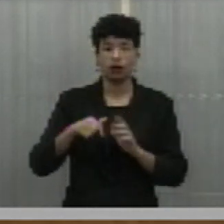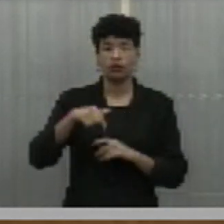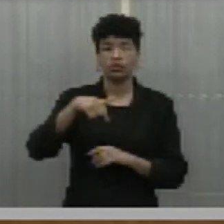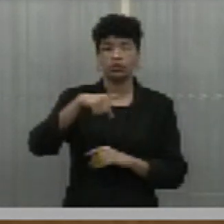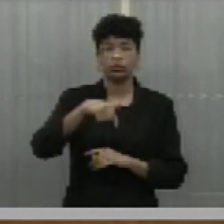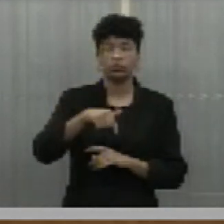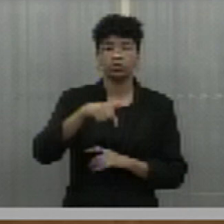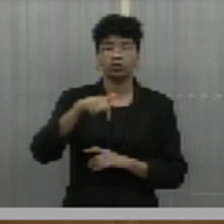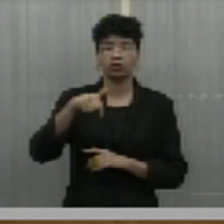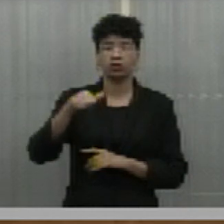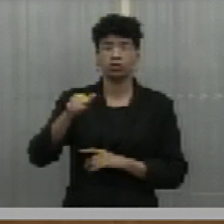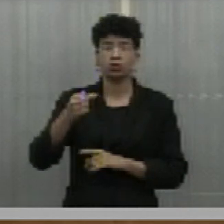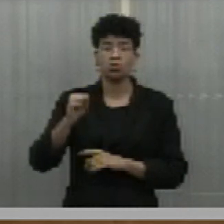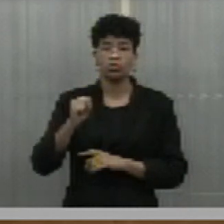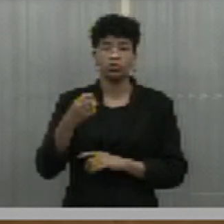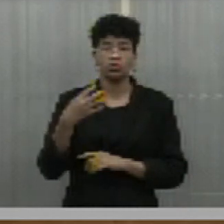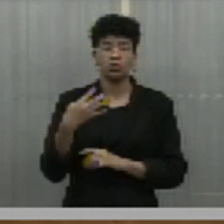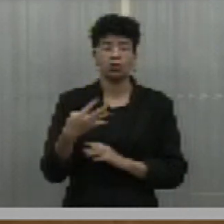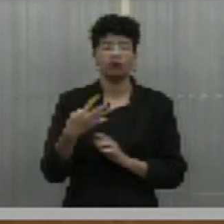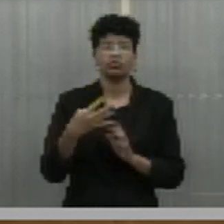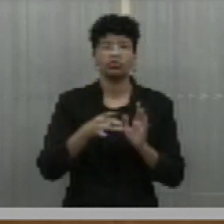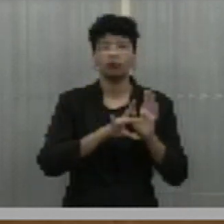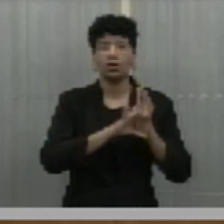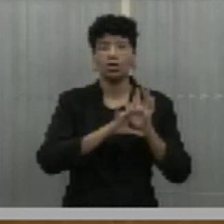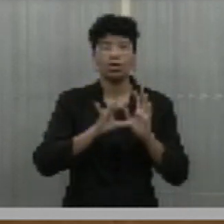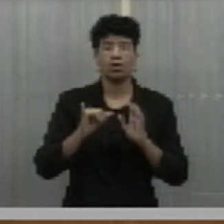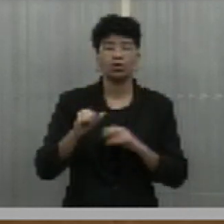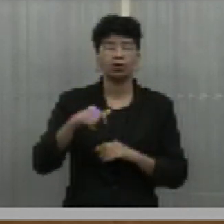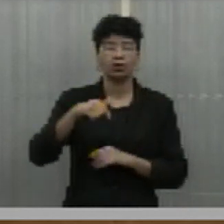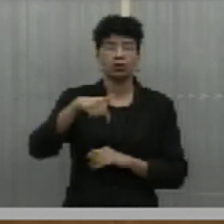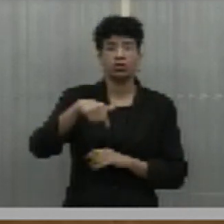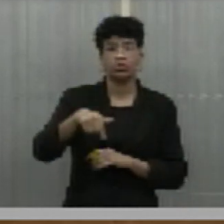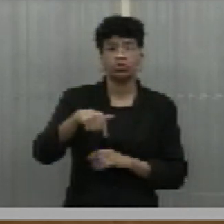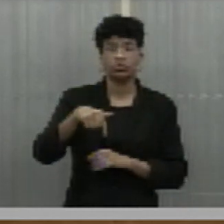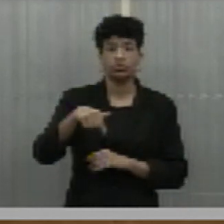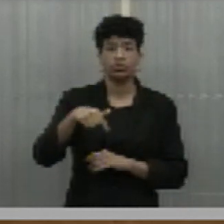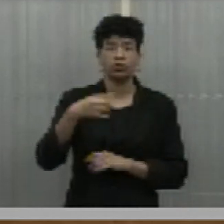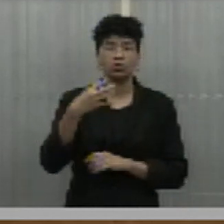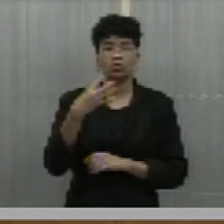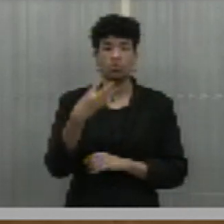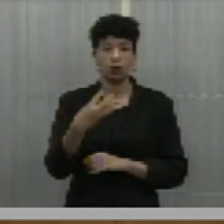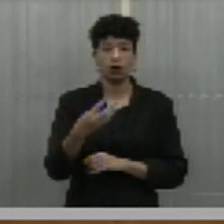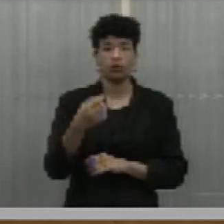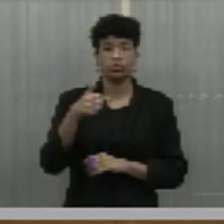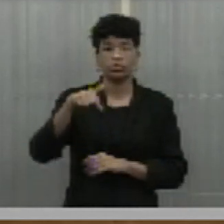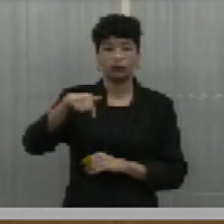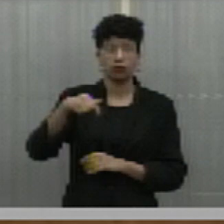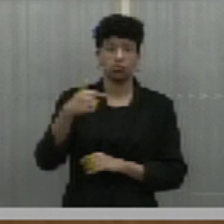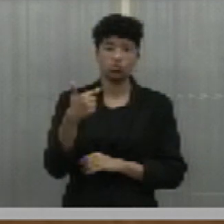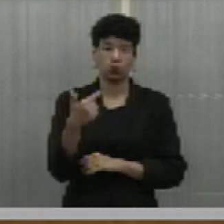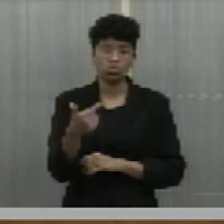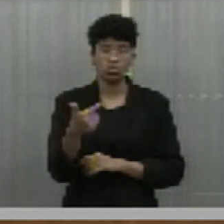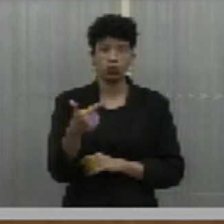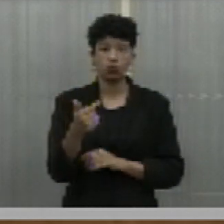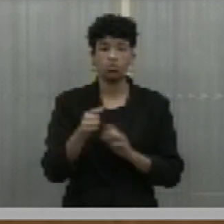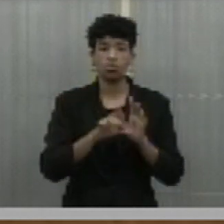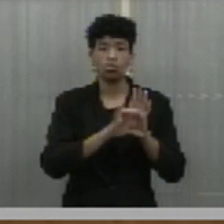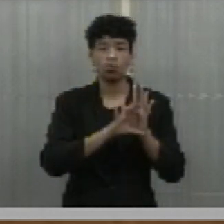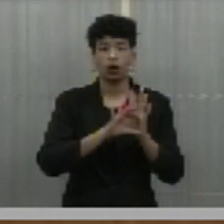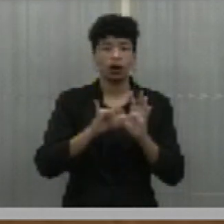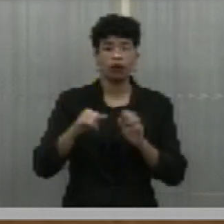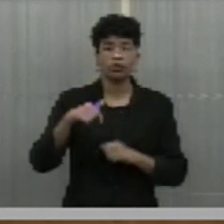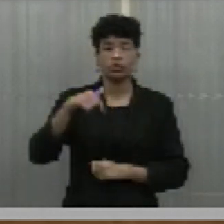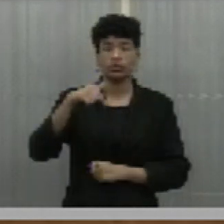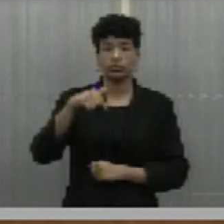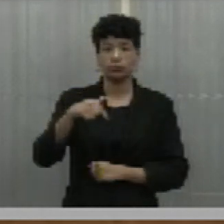.784, Lei nº 7.472, Lei nº